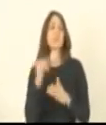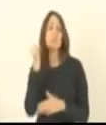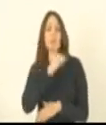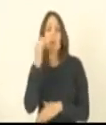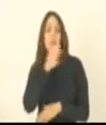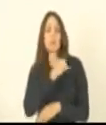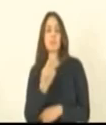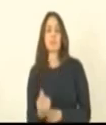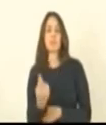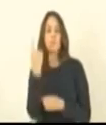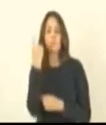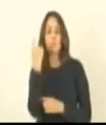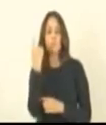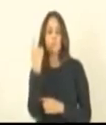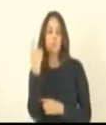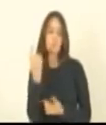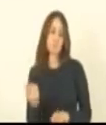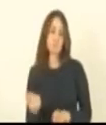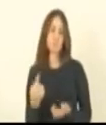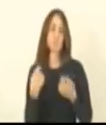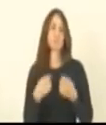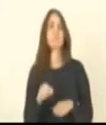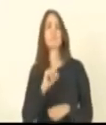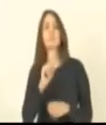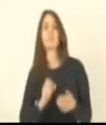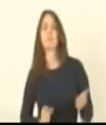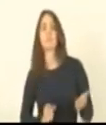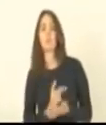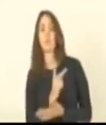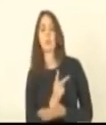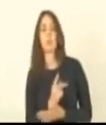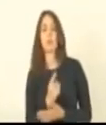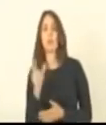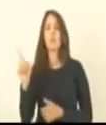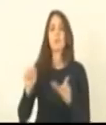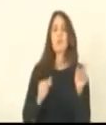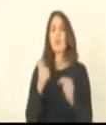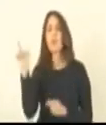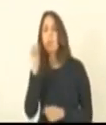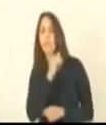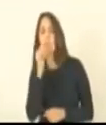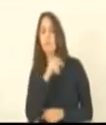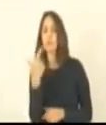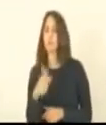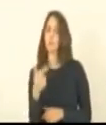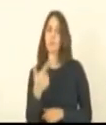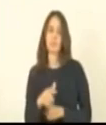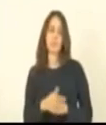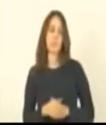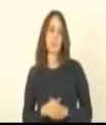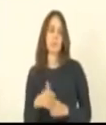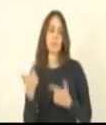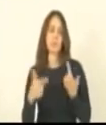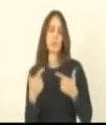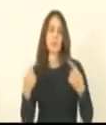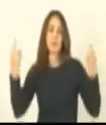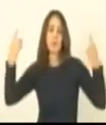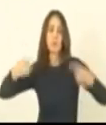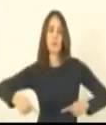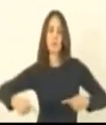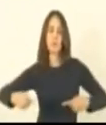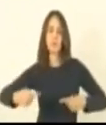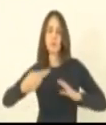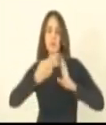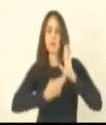monopólios gente o consumidor se ele não quer utilizar aquilo ele não tem uma outra opção de uma outra empresa então quando não existe competitividade